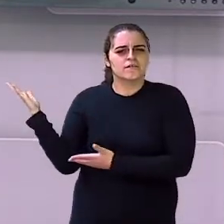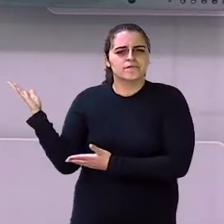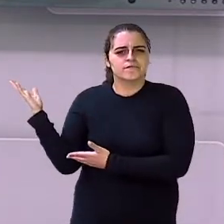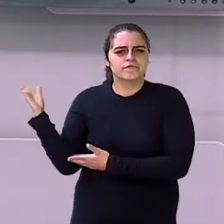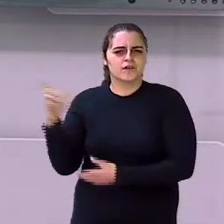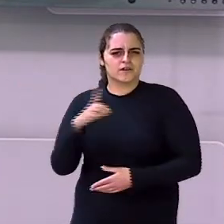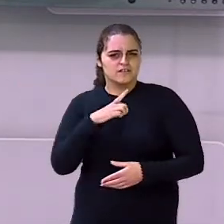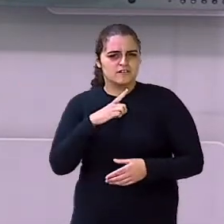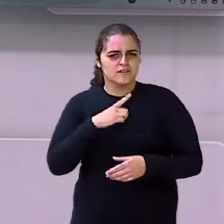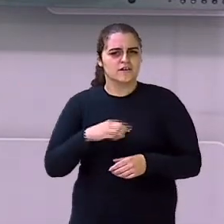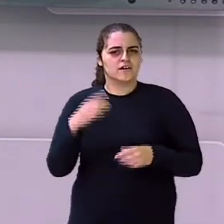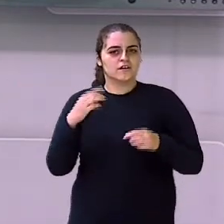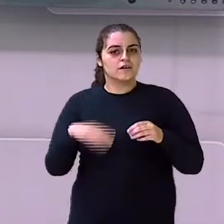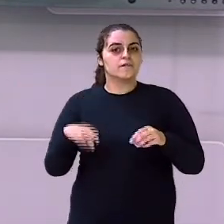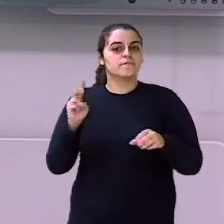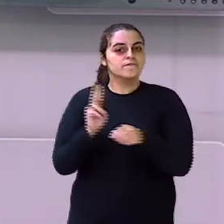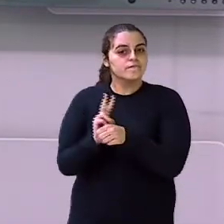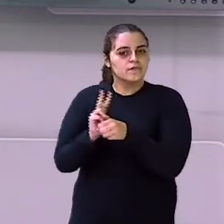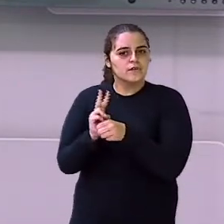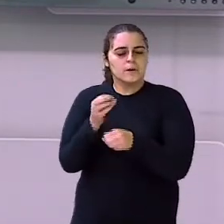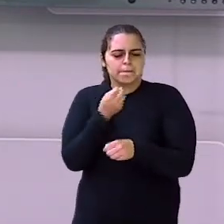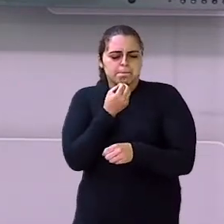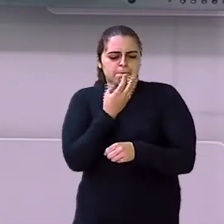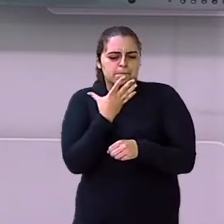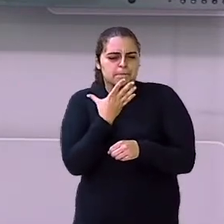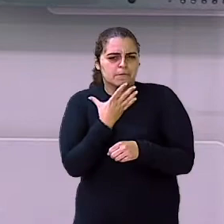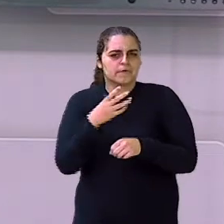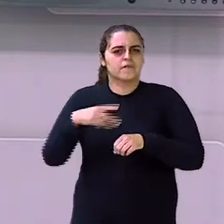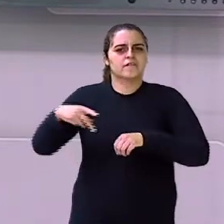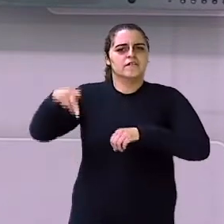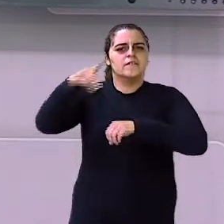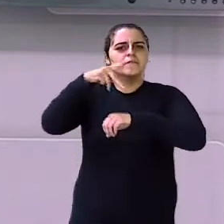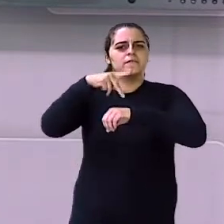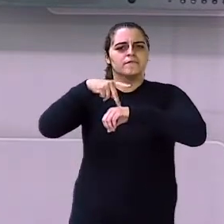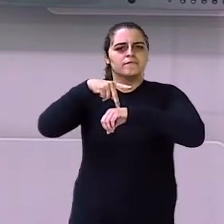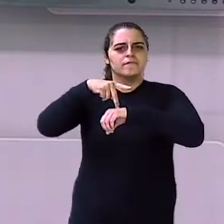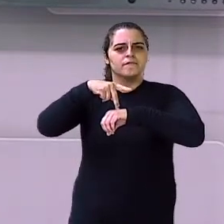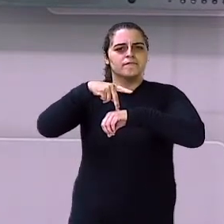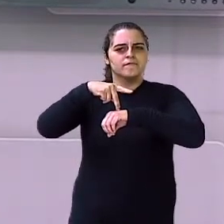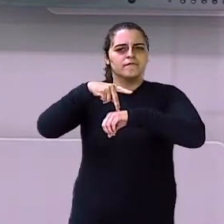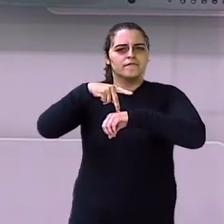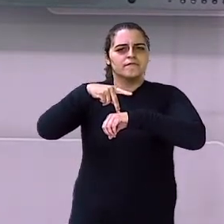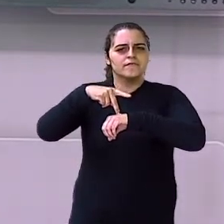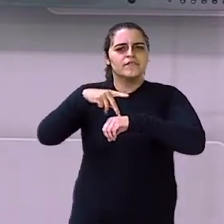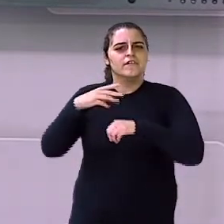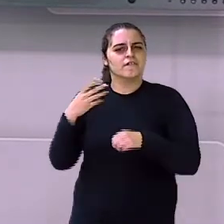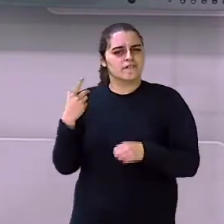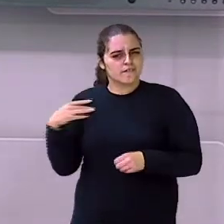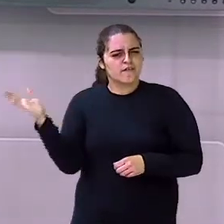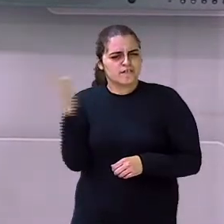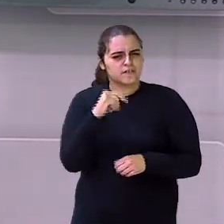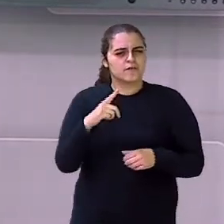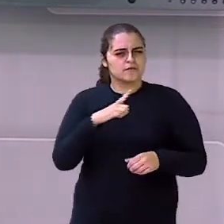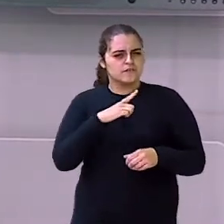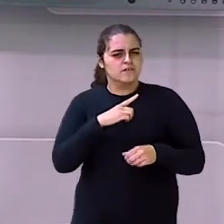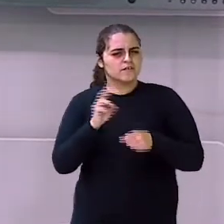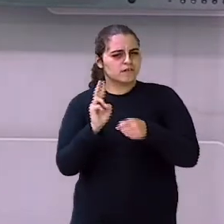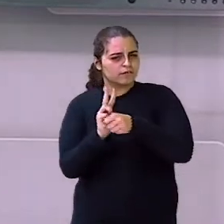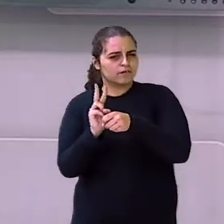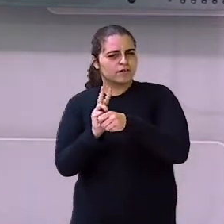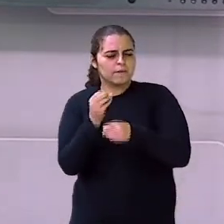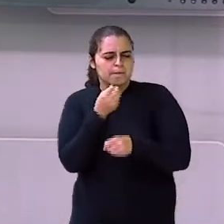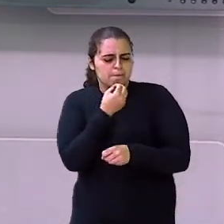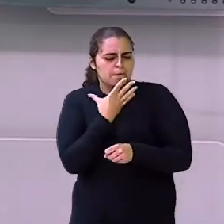Olha Vamos ter que cuidar Vem desse país Vamos ter que cuidar